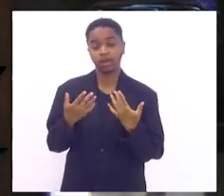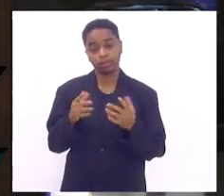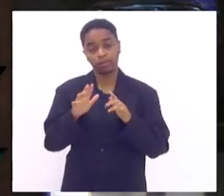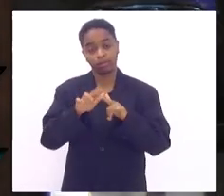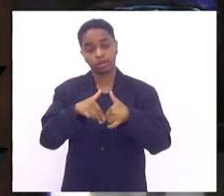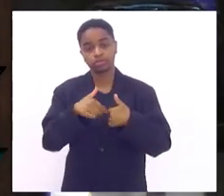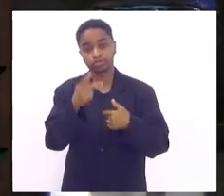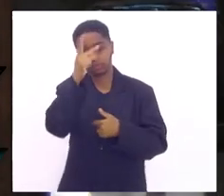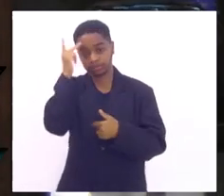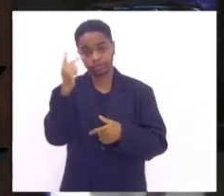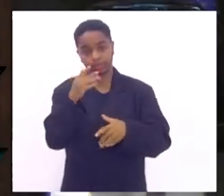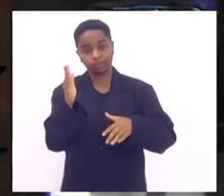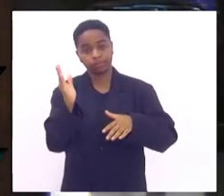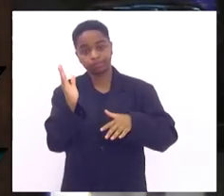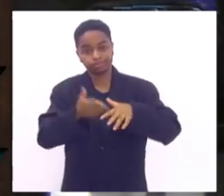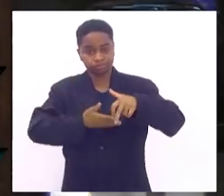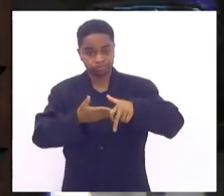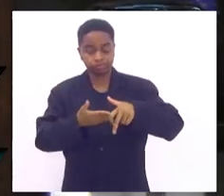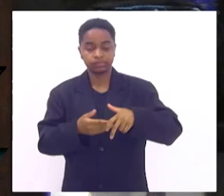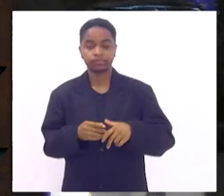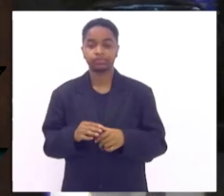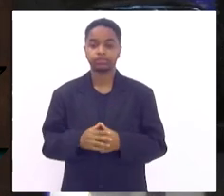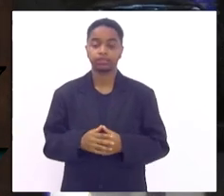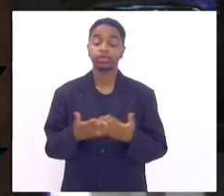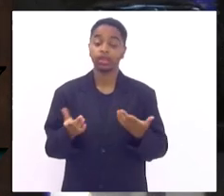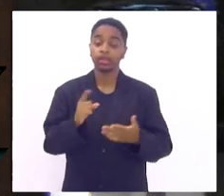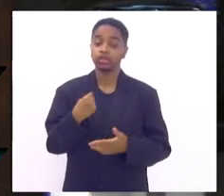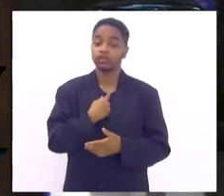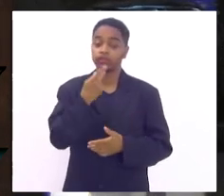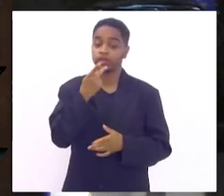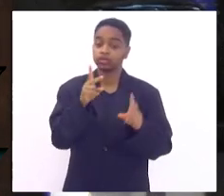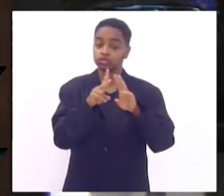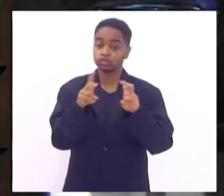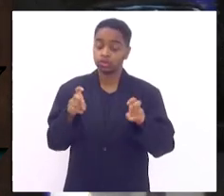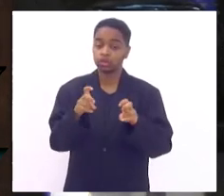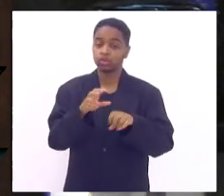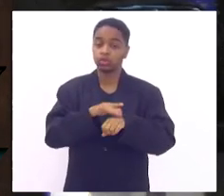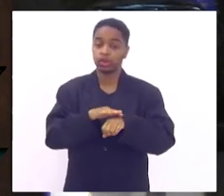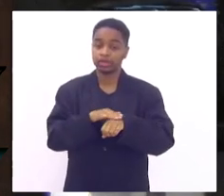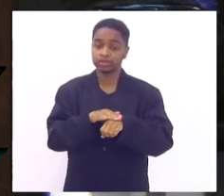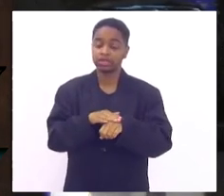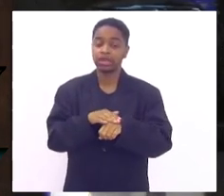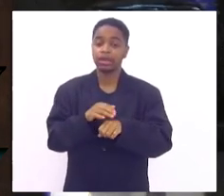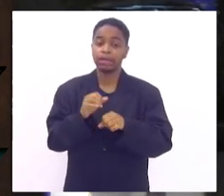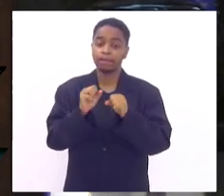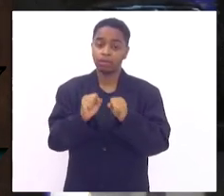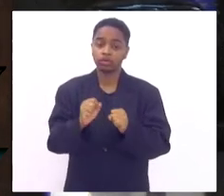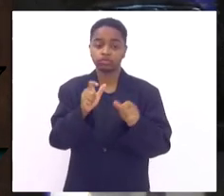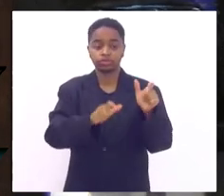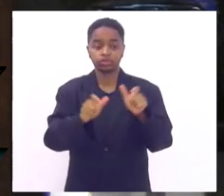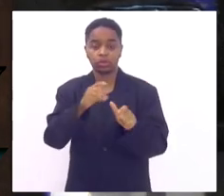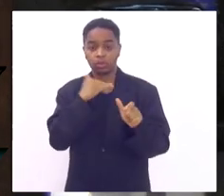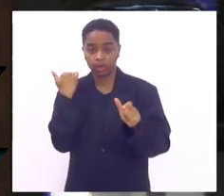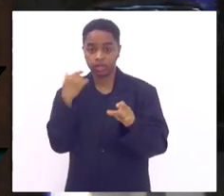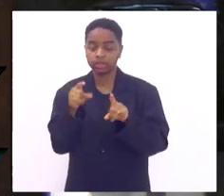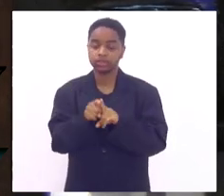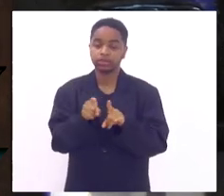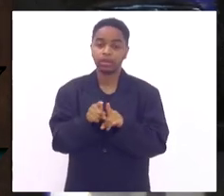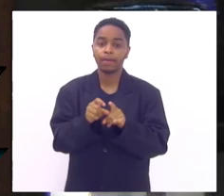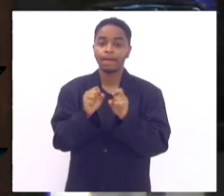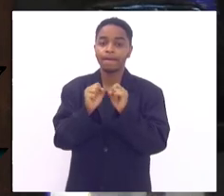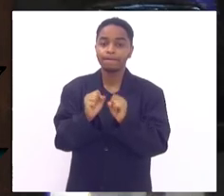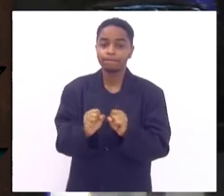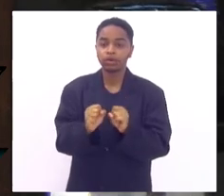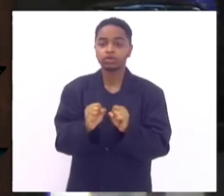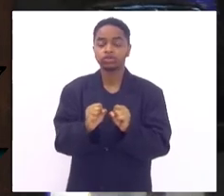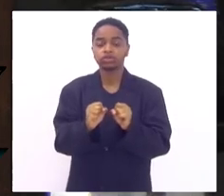então nós estamos falando de uma doença que além de matar ela incapacita incapacita tanto quanto mata ou talvez até